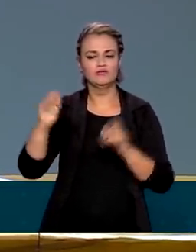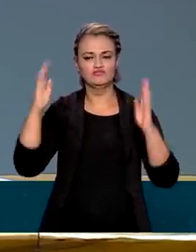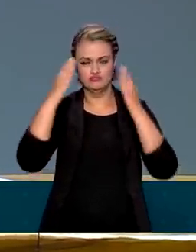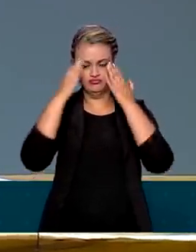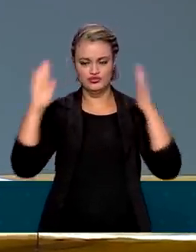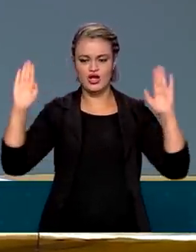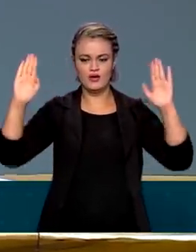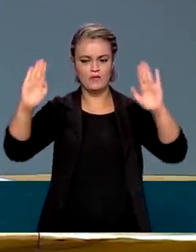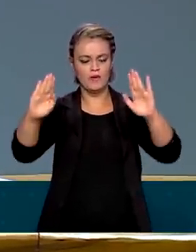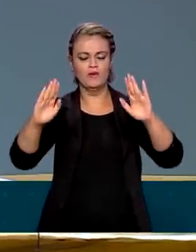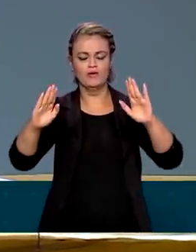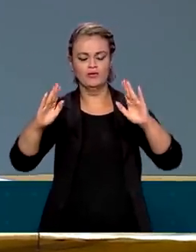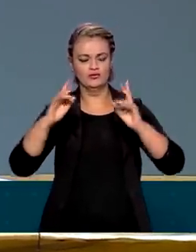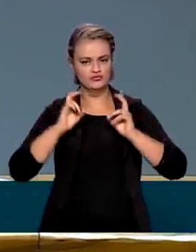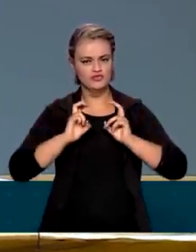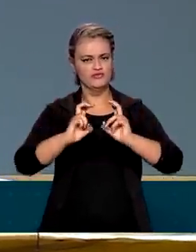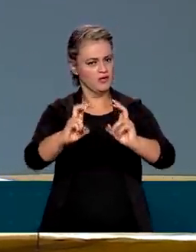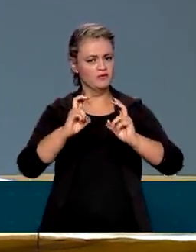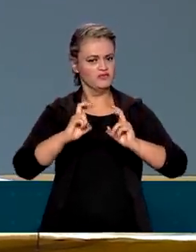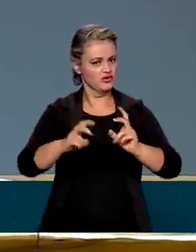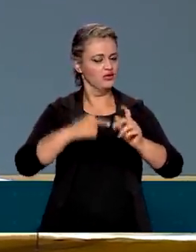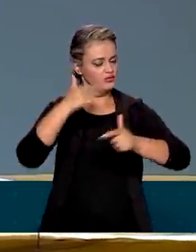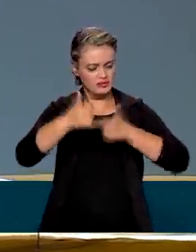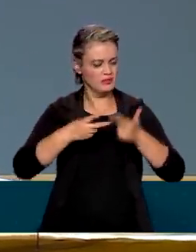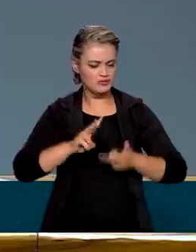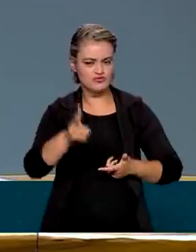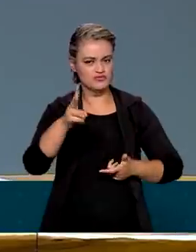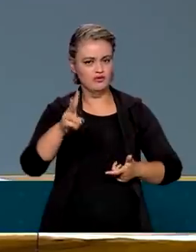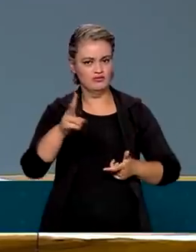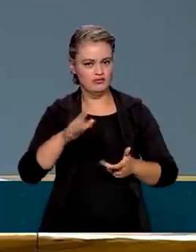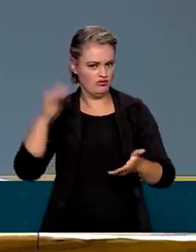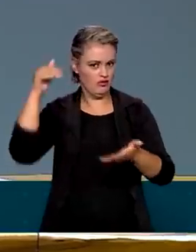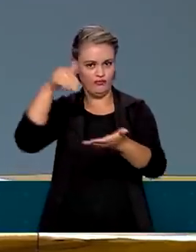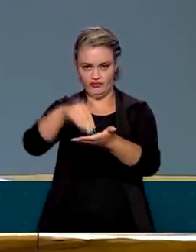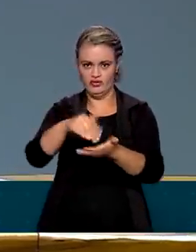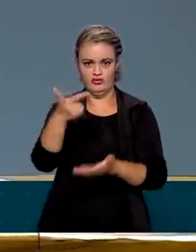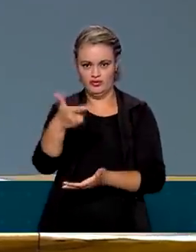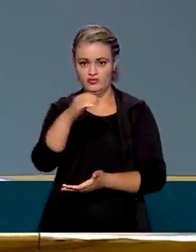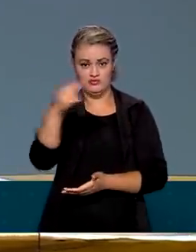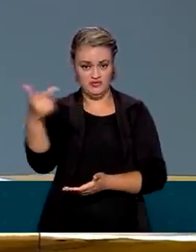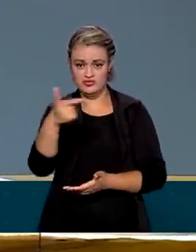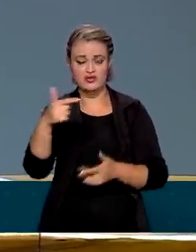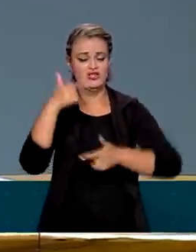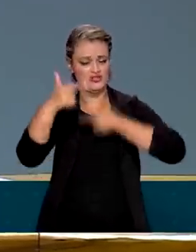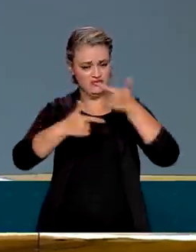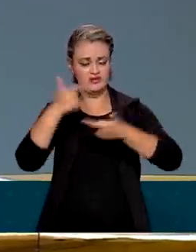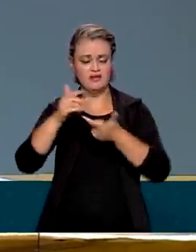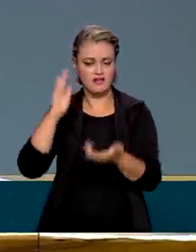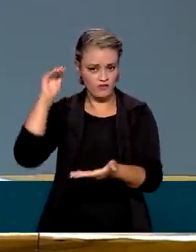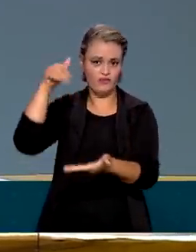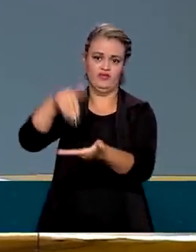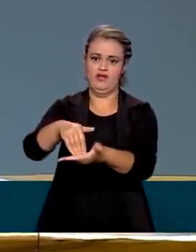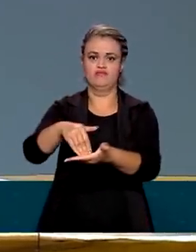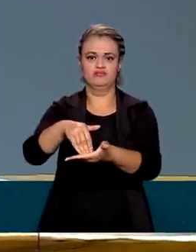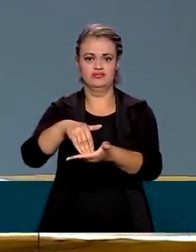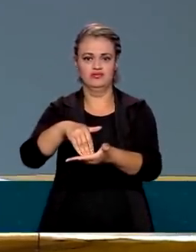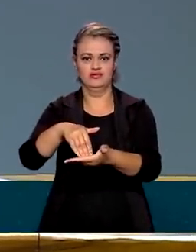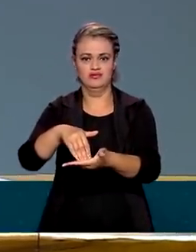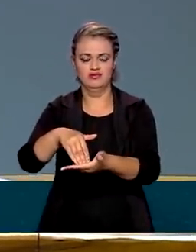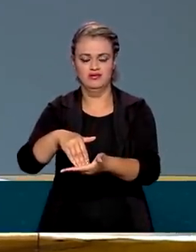ferrovias. Nós vamos continuar trabalhando, nós vamos trabalhar até o final do governo. é um governo que trabalha até o final. Então, eu acho que